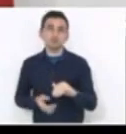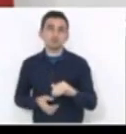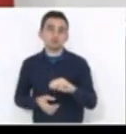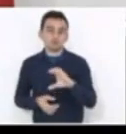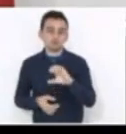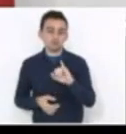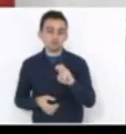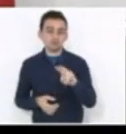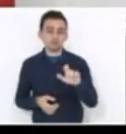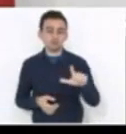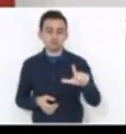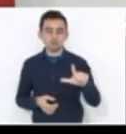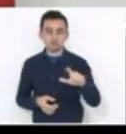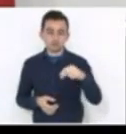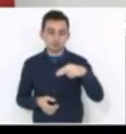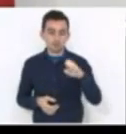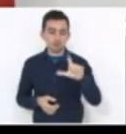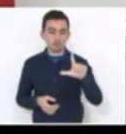concordou,